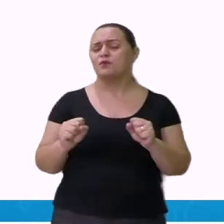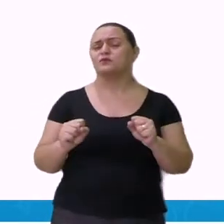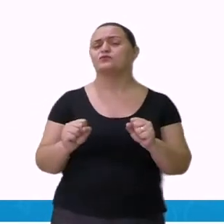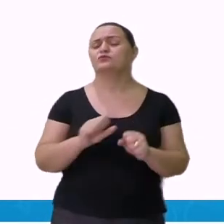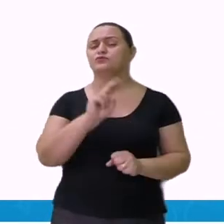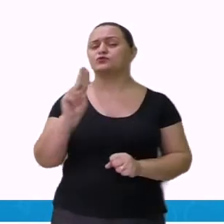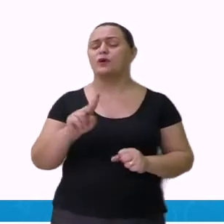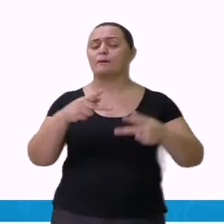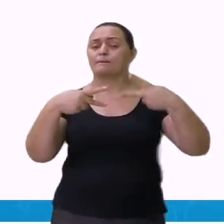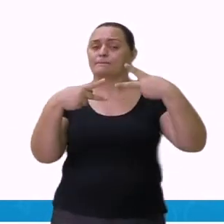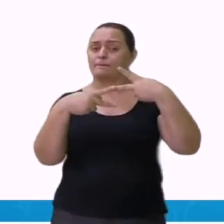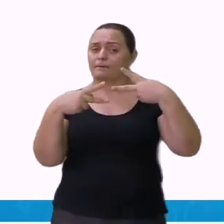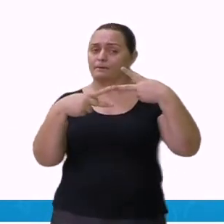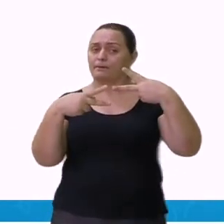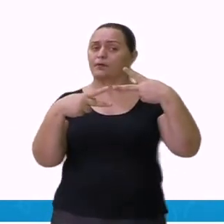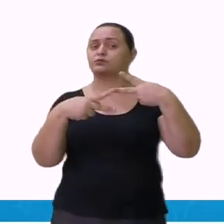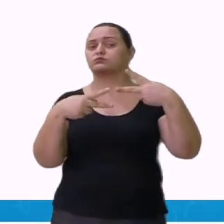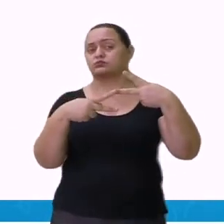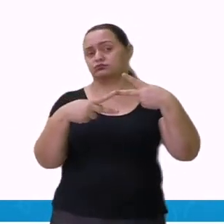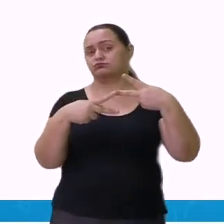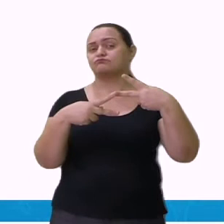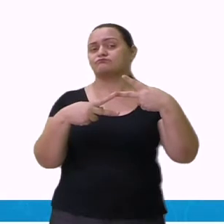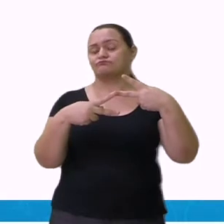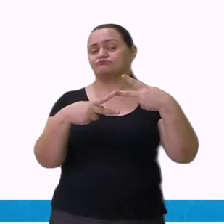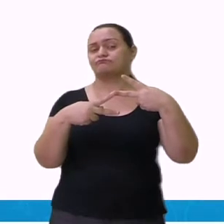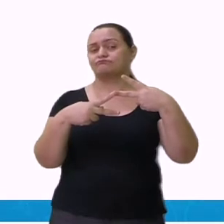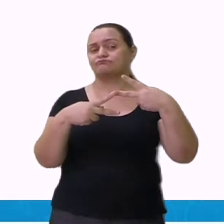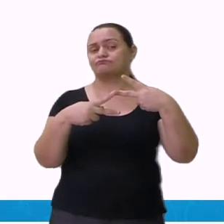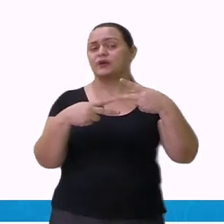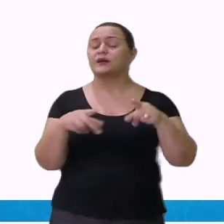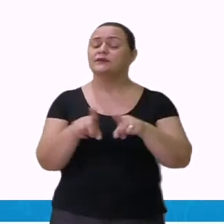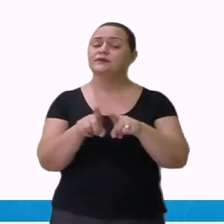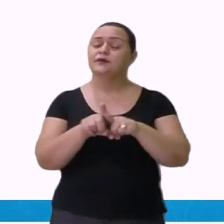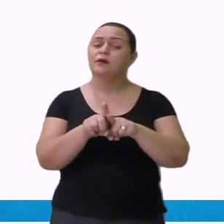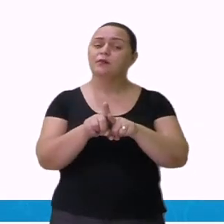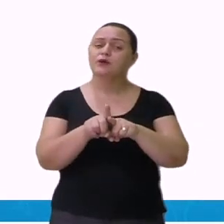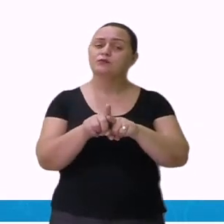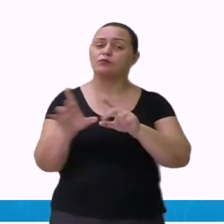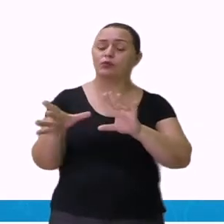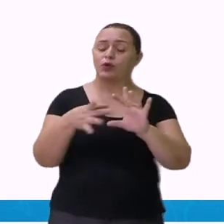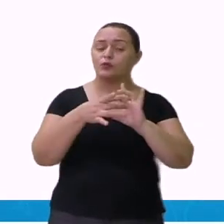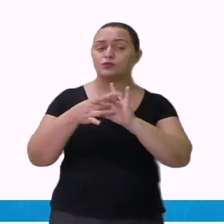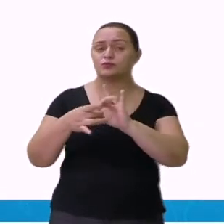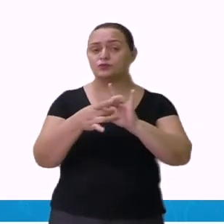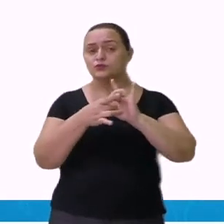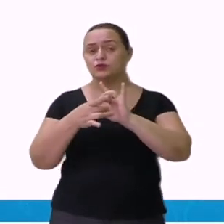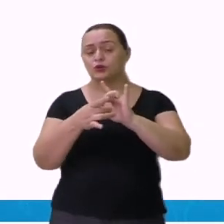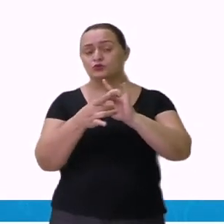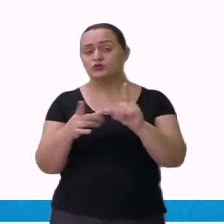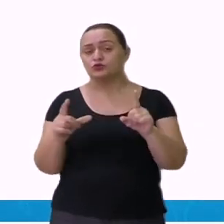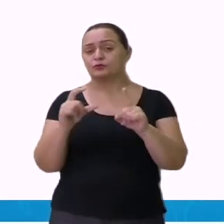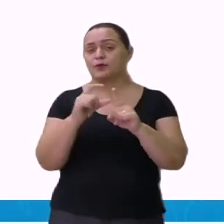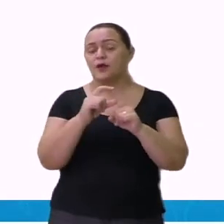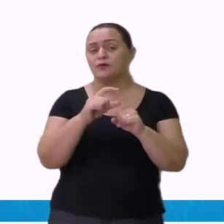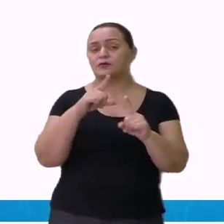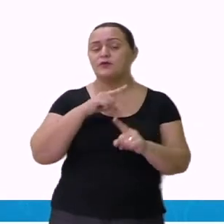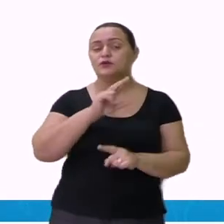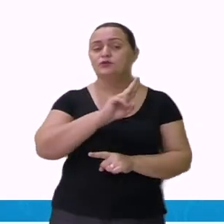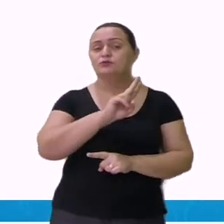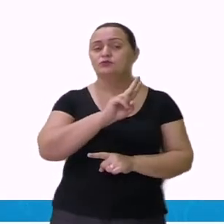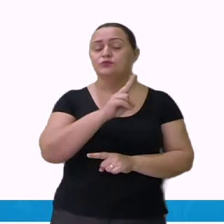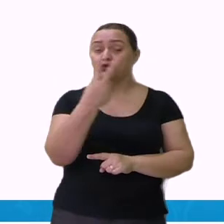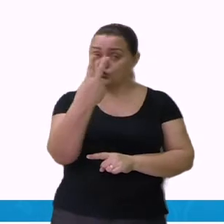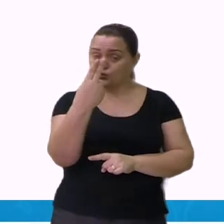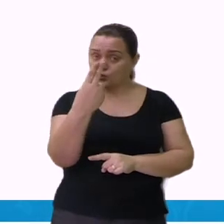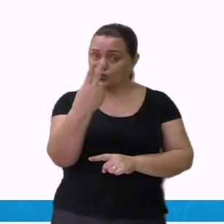chamamos combinação ou contração. O que seria isso? Combinação